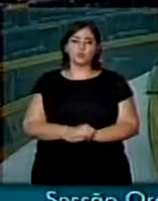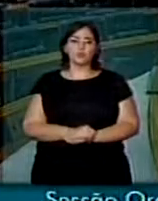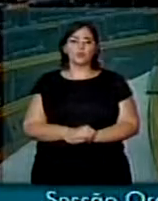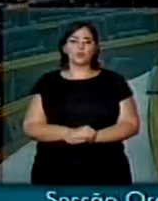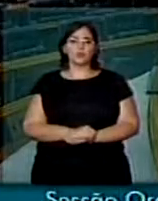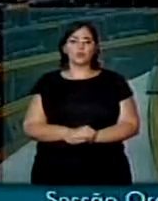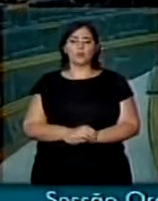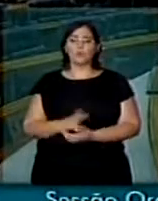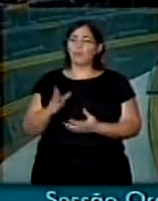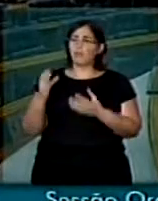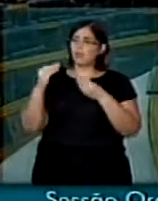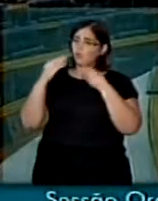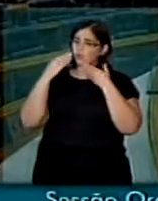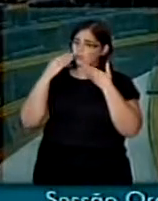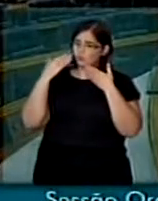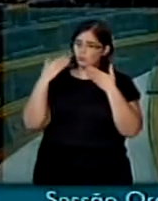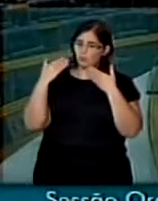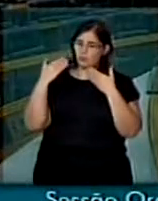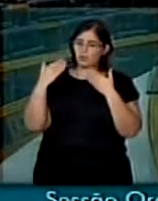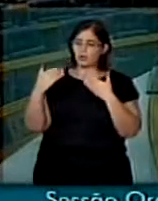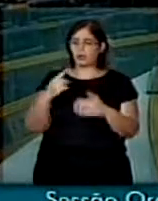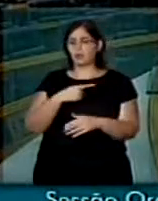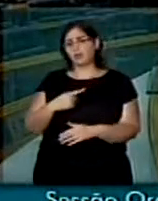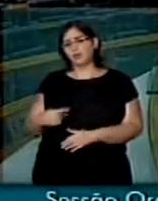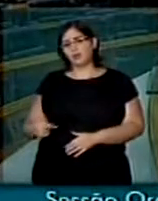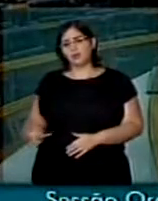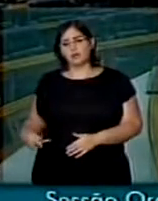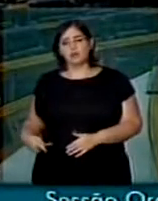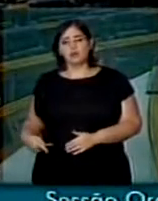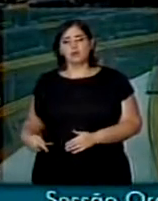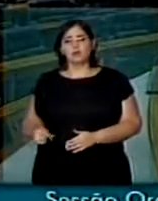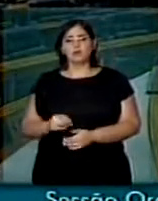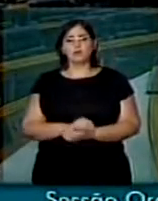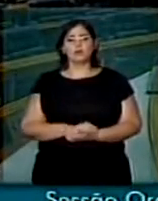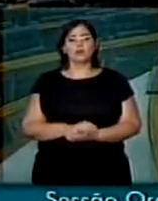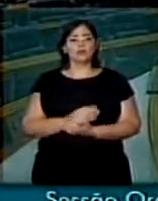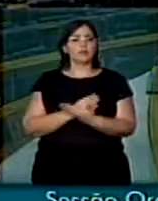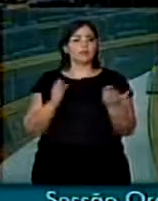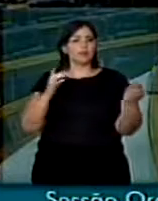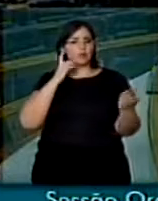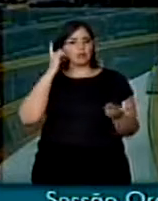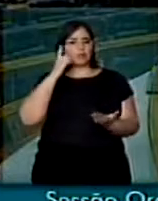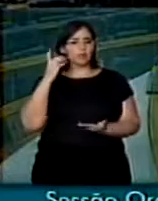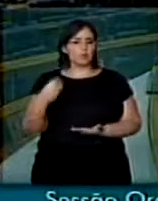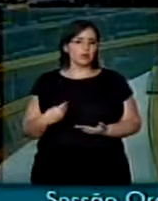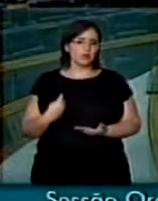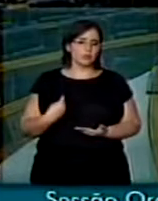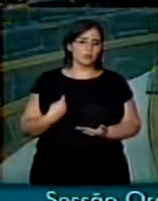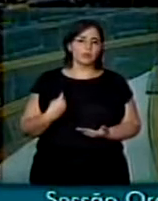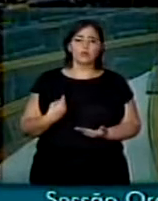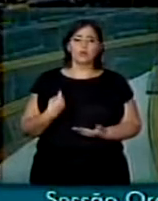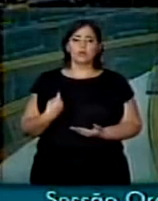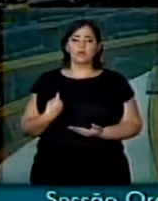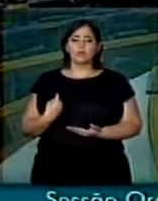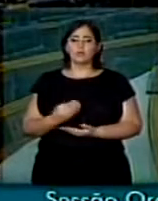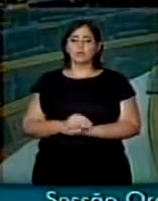Muito obrigado, senhor presidente, senhores deputados, senhoras deputadas.